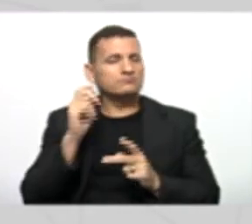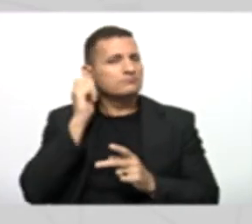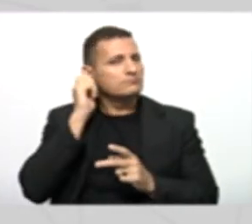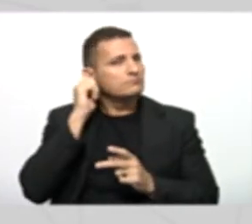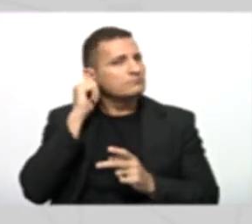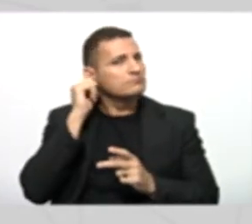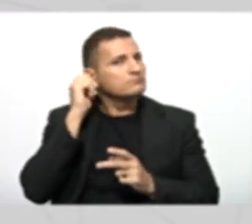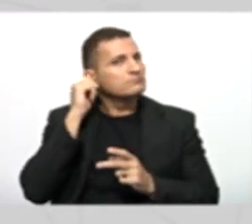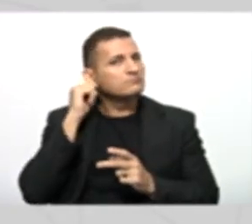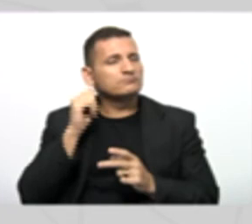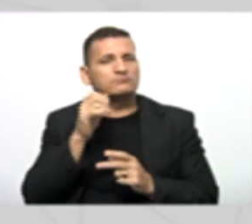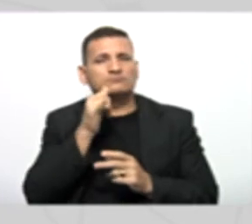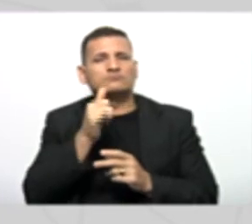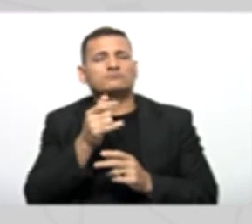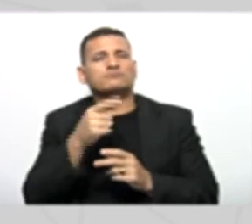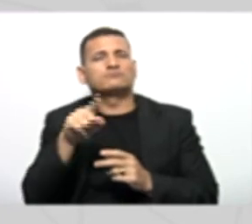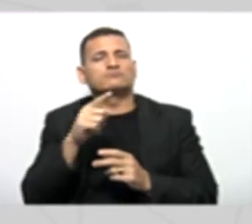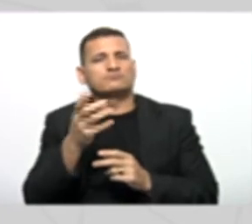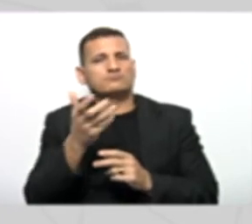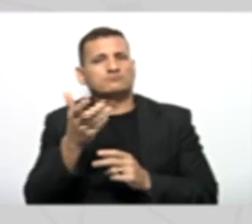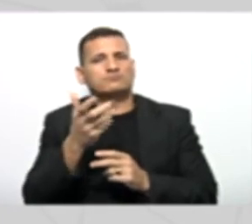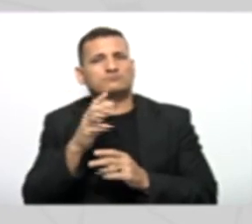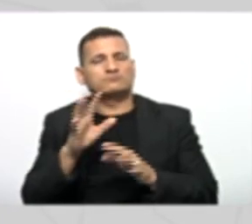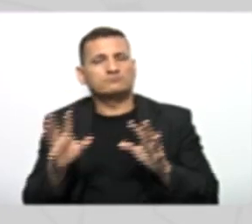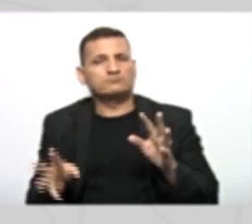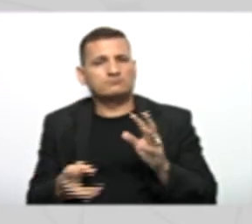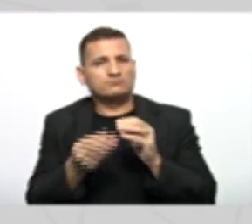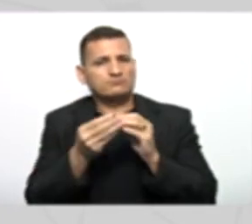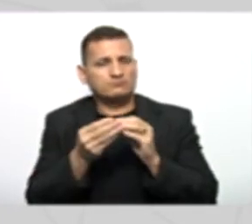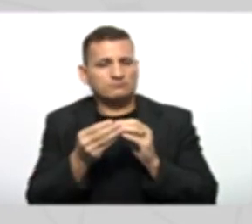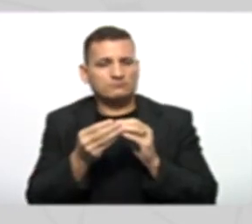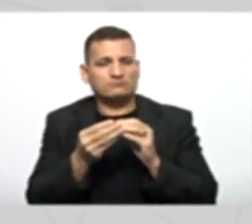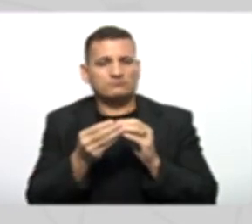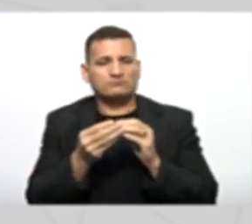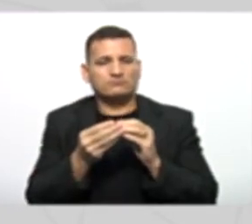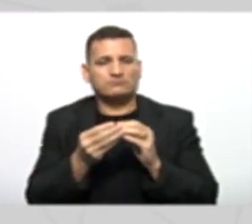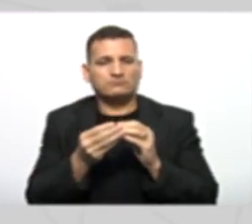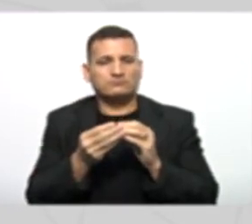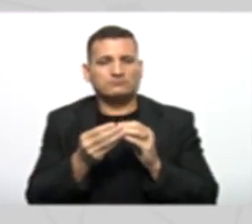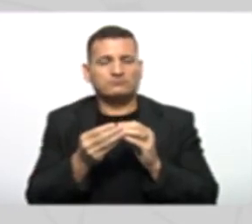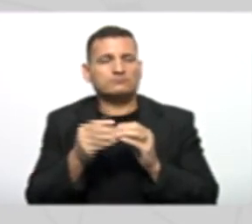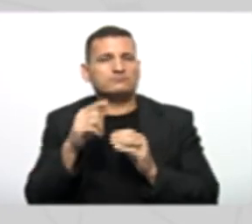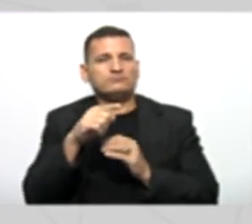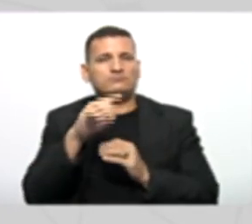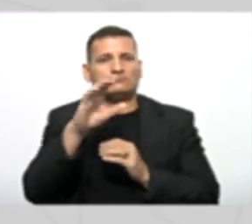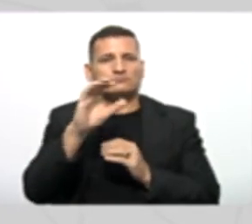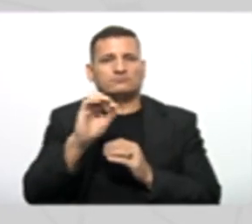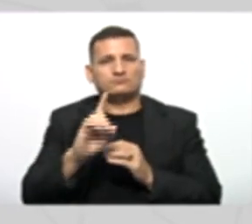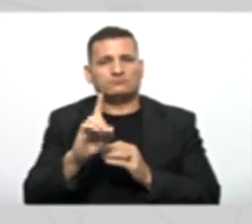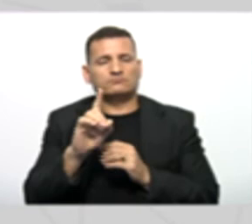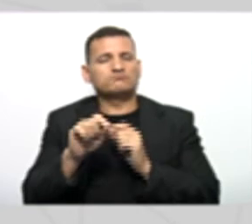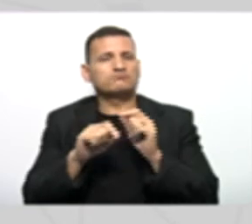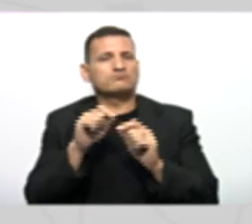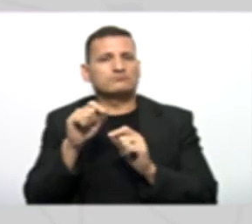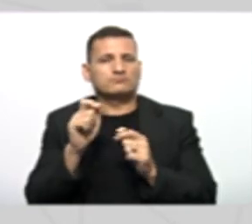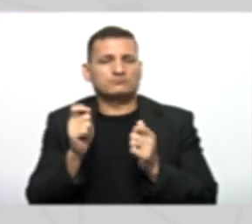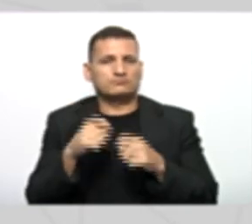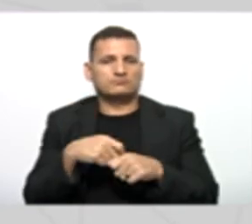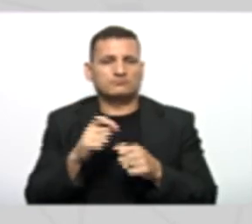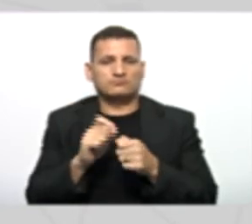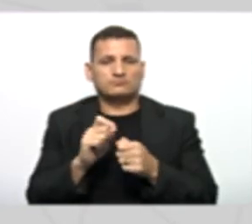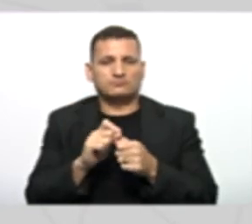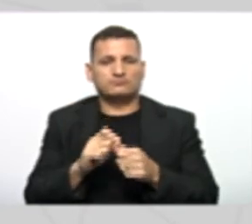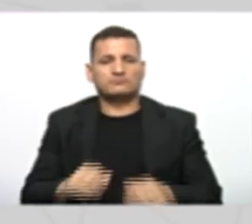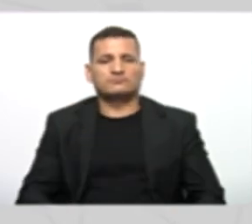Se vocês quisessem Complementar Só um pouquinho Esse código O que você poderia fazer Você